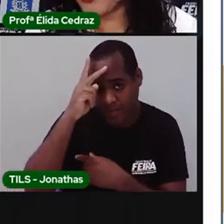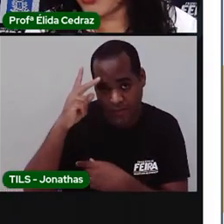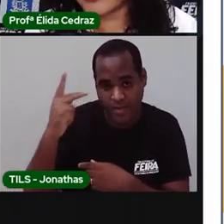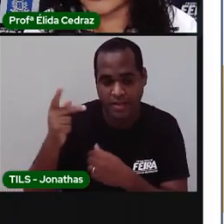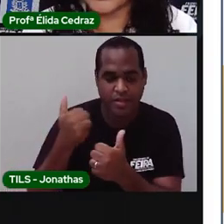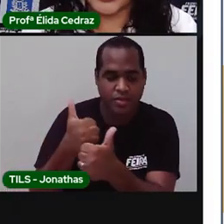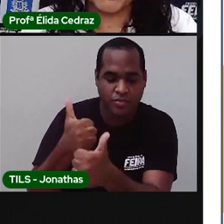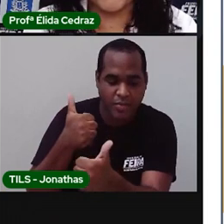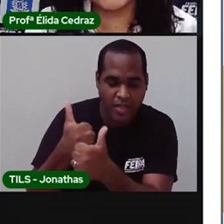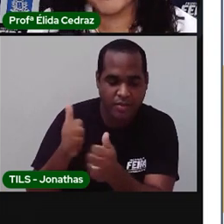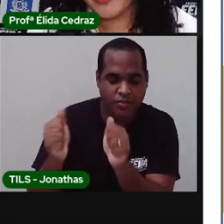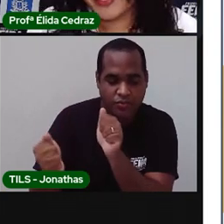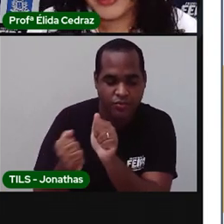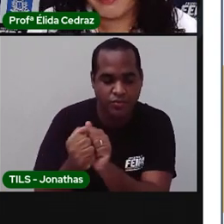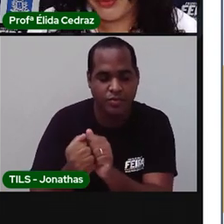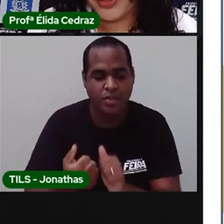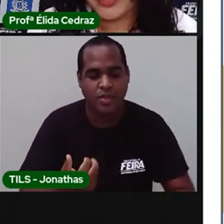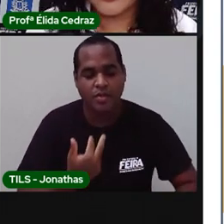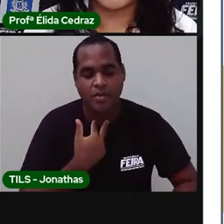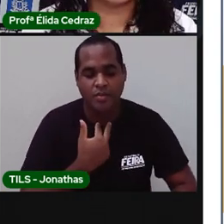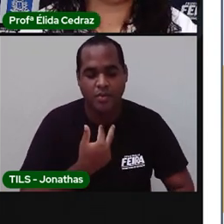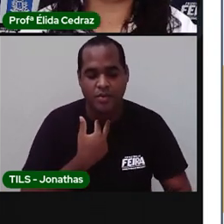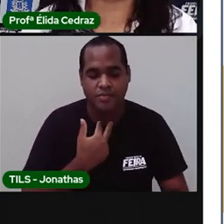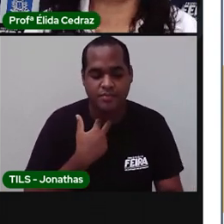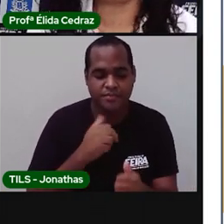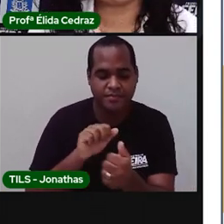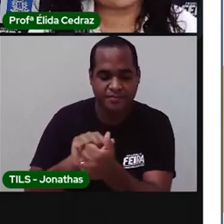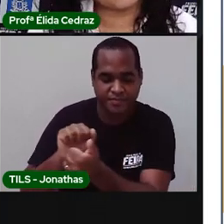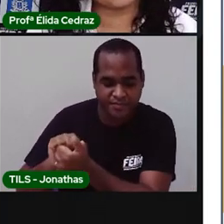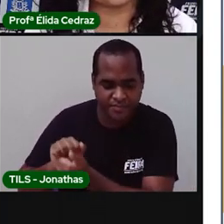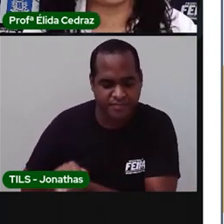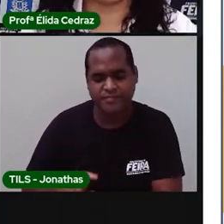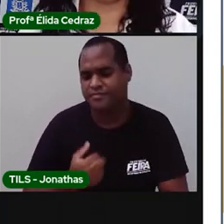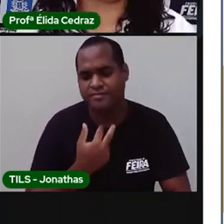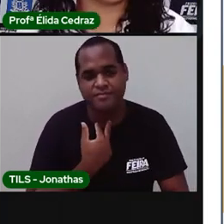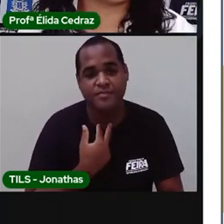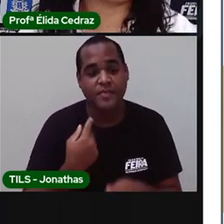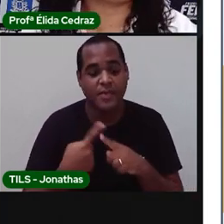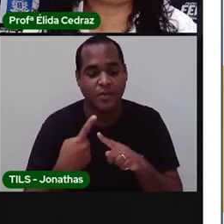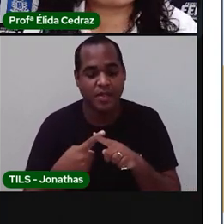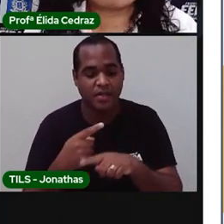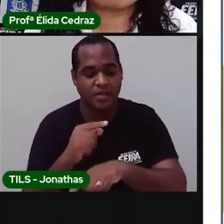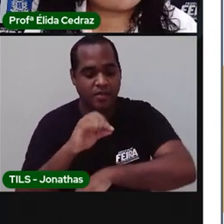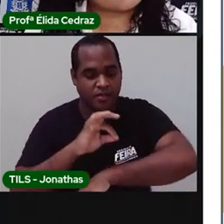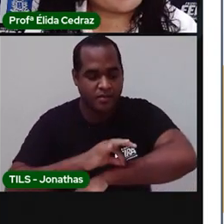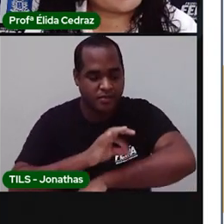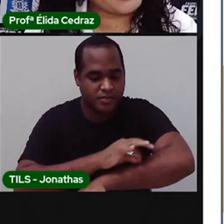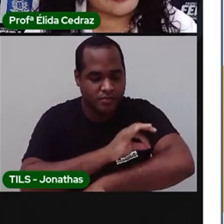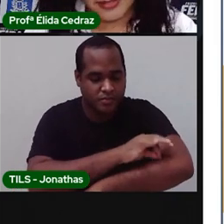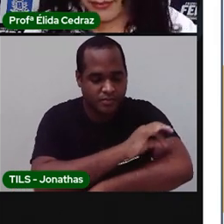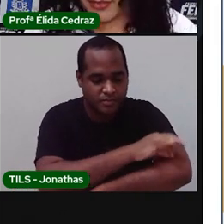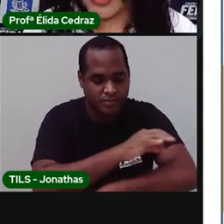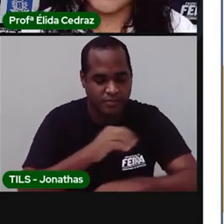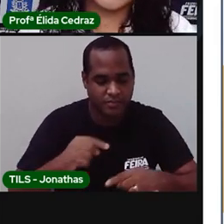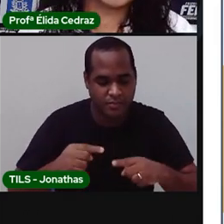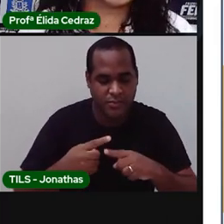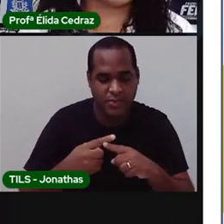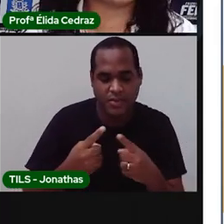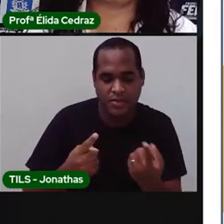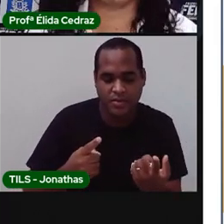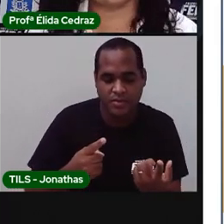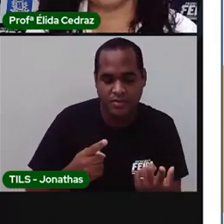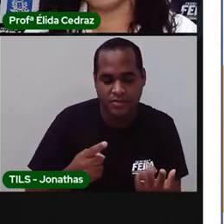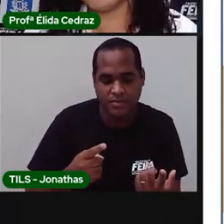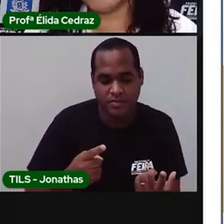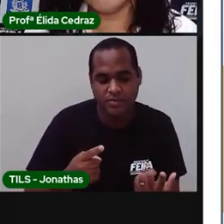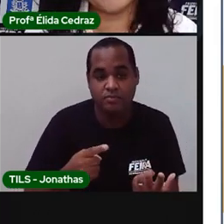parente que encosta na gente pode pegar catapora. Então, Valentina está repousando na sua casa. E os